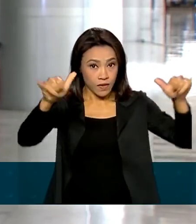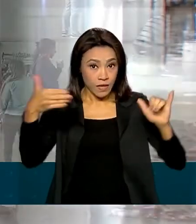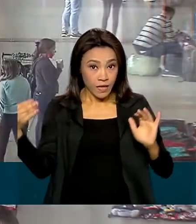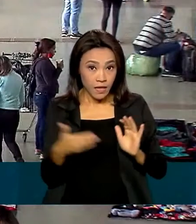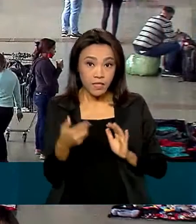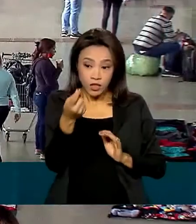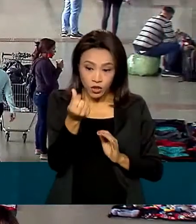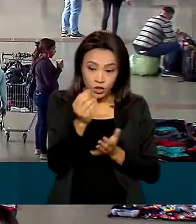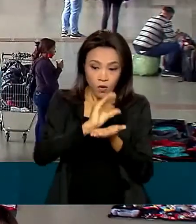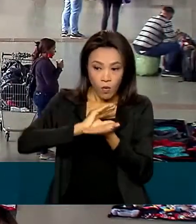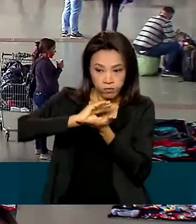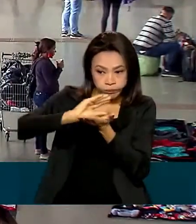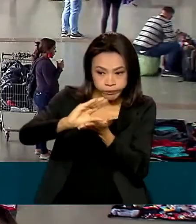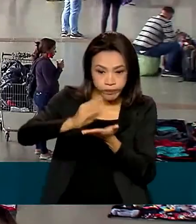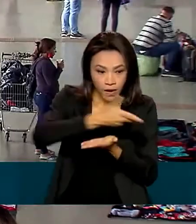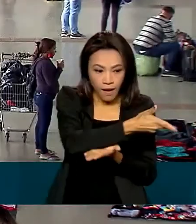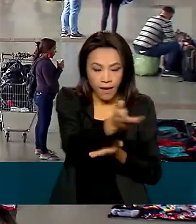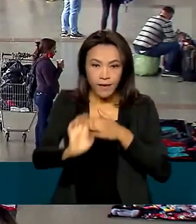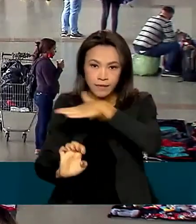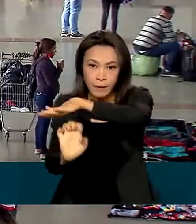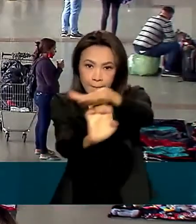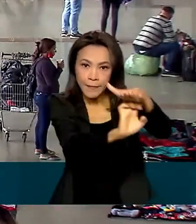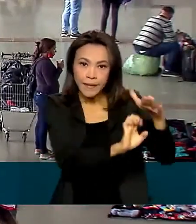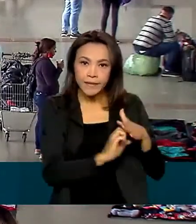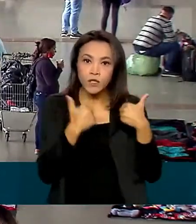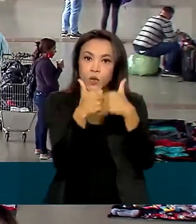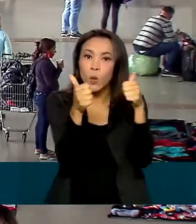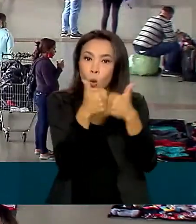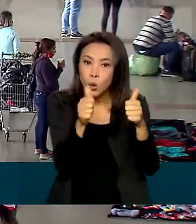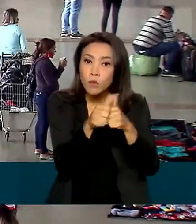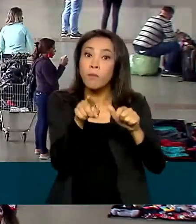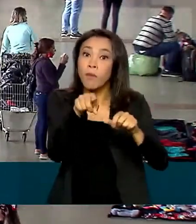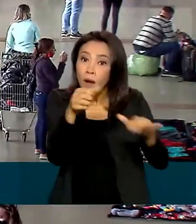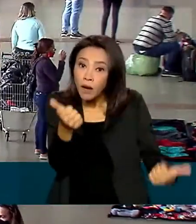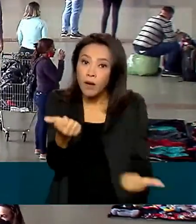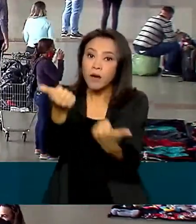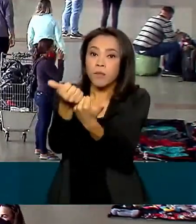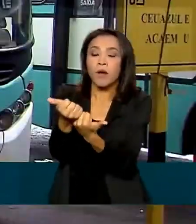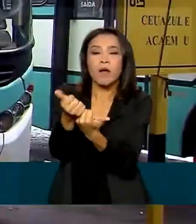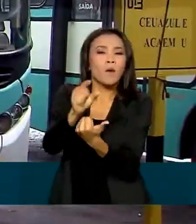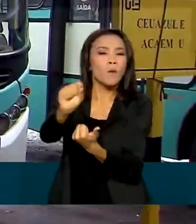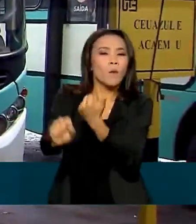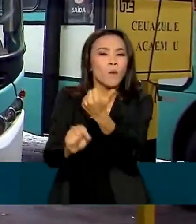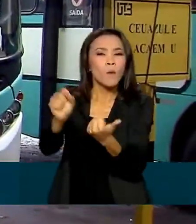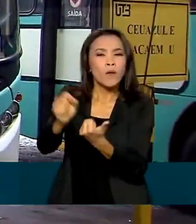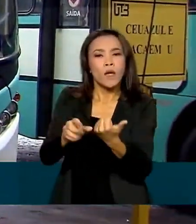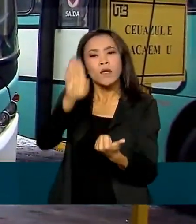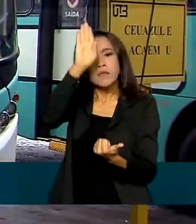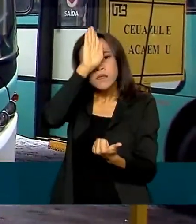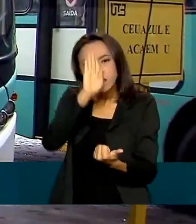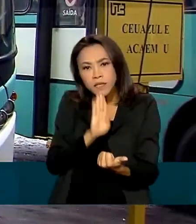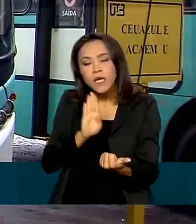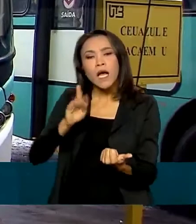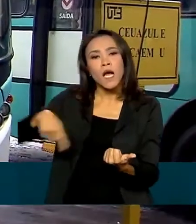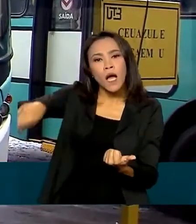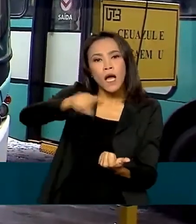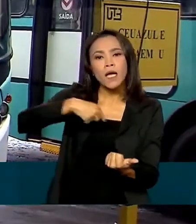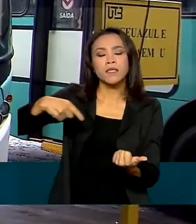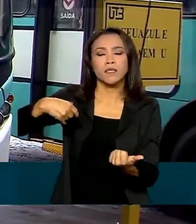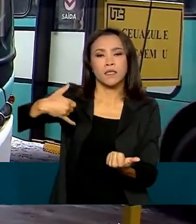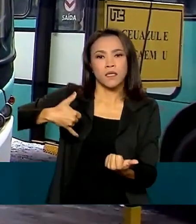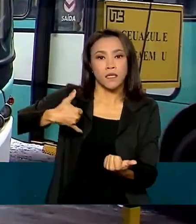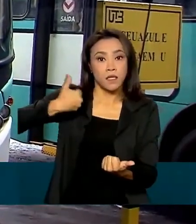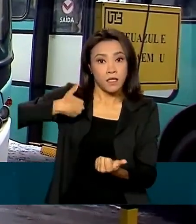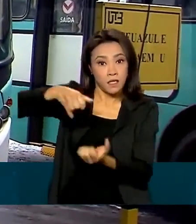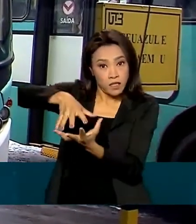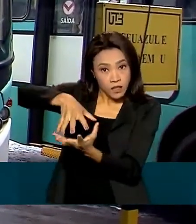será repassado a empresas de ônibus para custear a gratuidade no transporte coletivo para idosos com mais de 65 anos nos